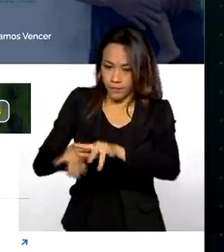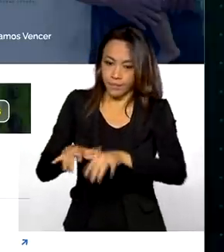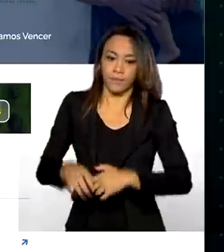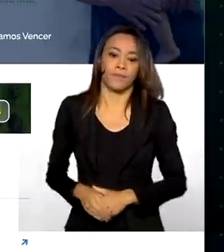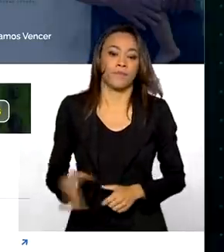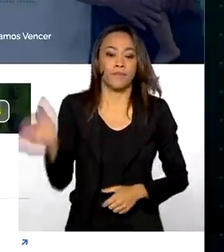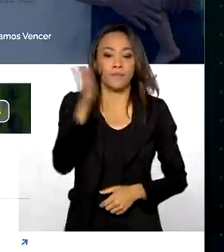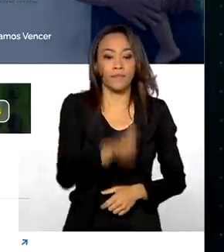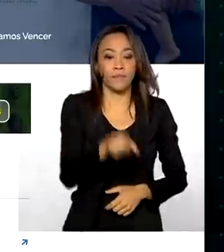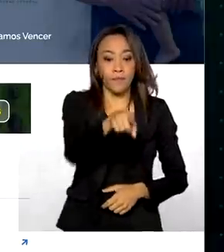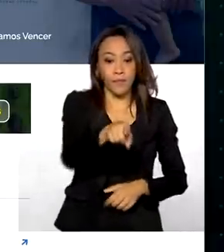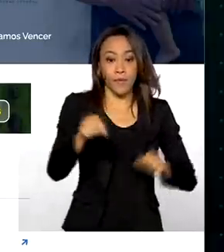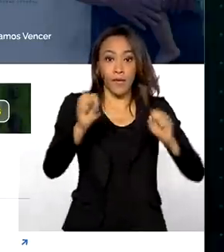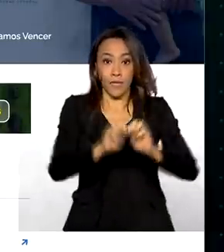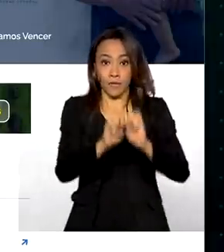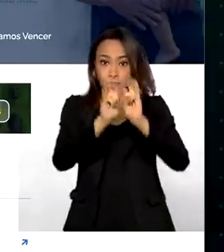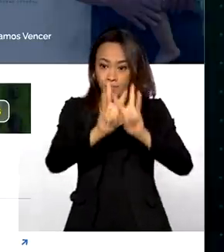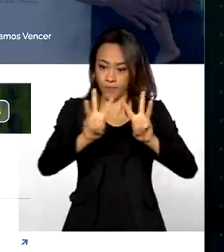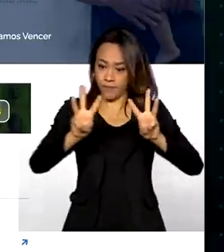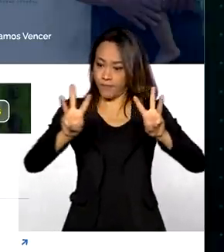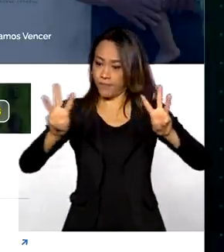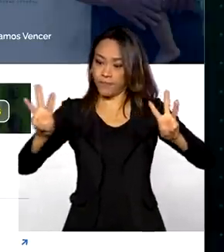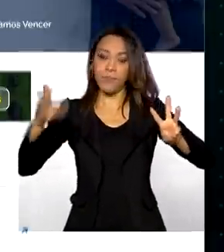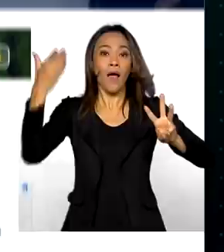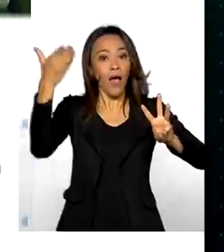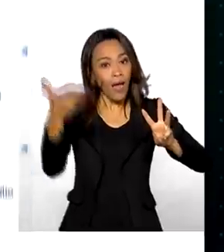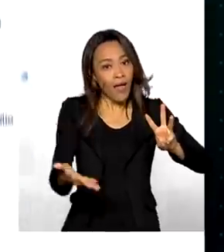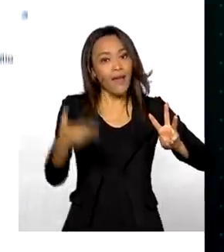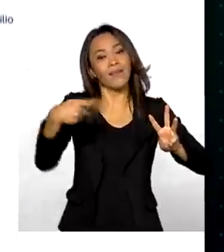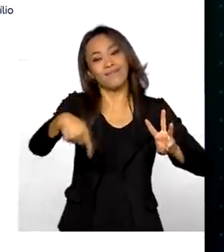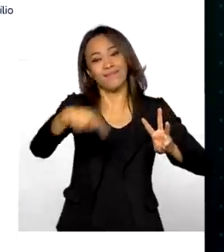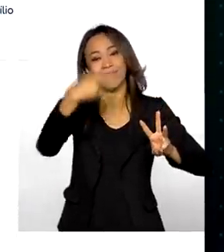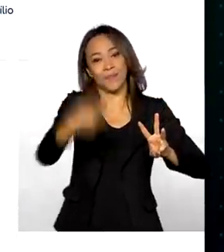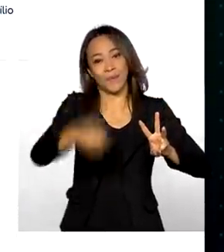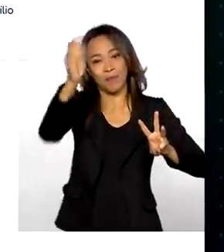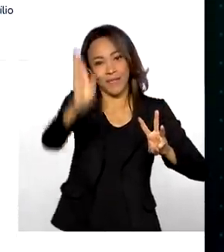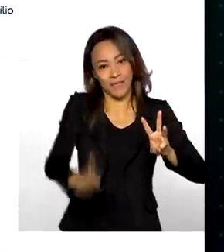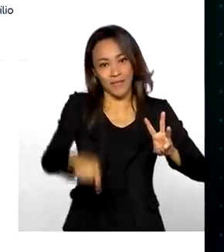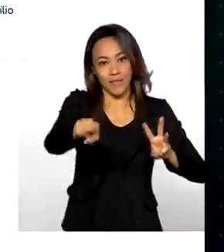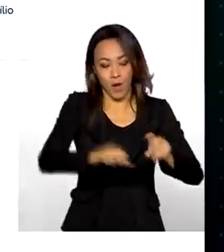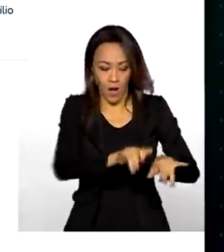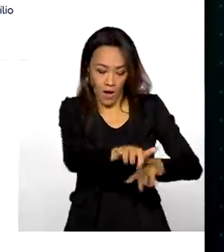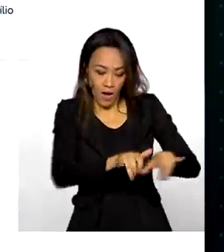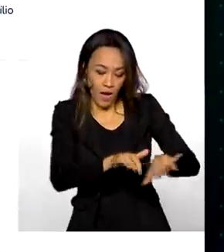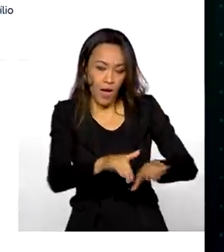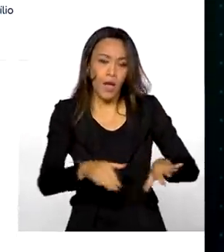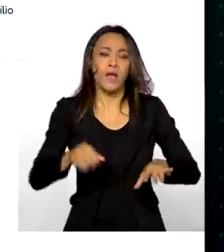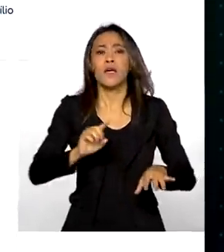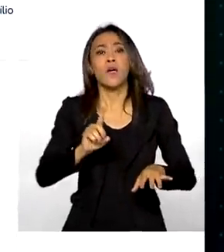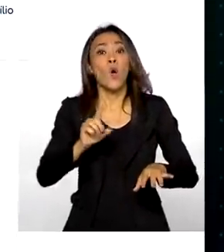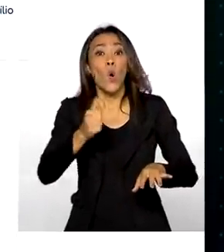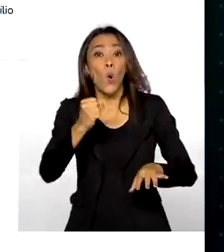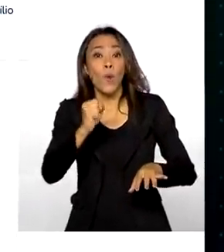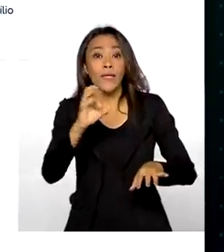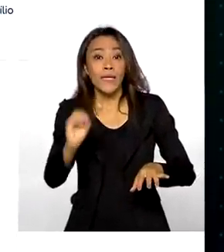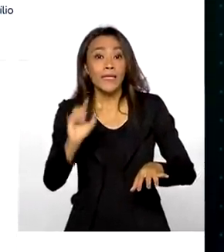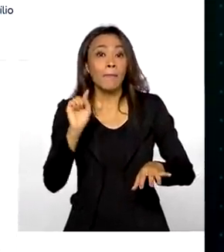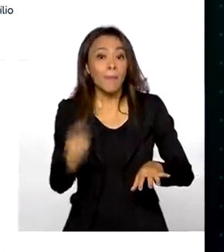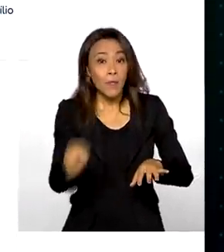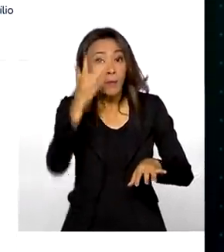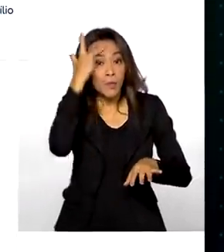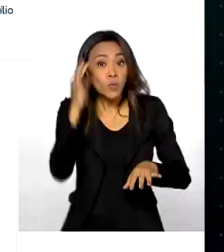O gov.br é o governo digital brasileiro. Por dia, cerca de 80 mil pessoas acessam a